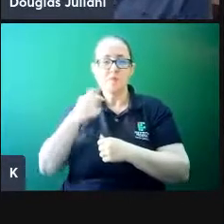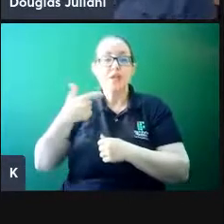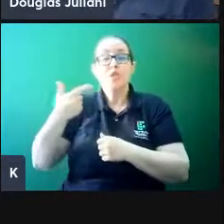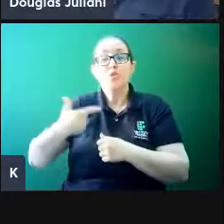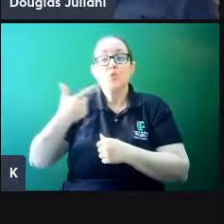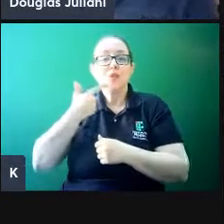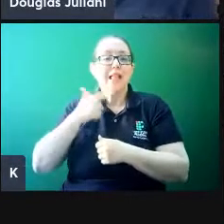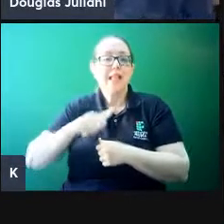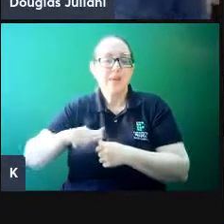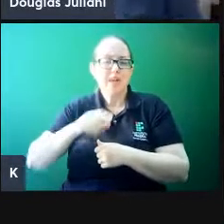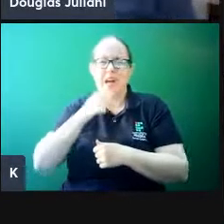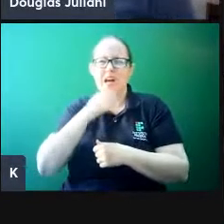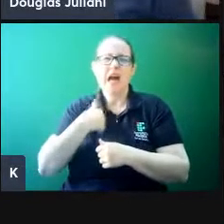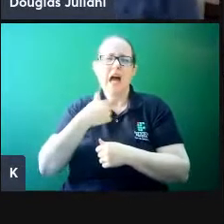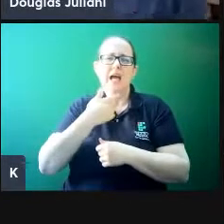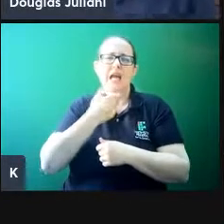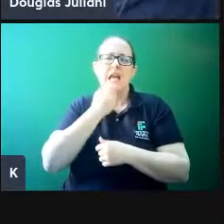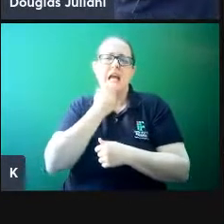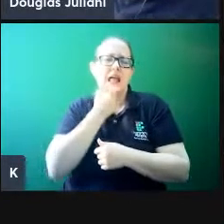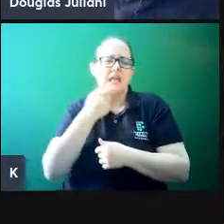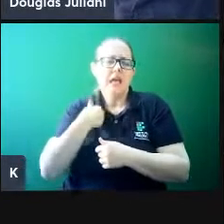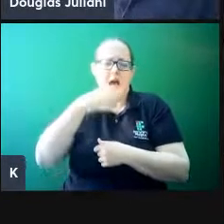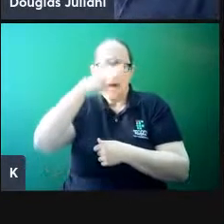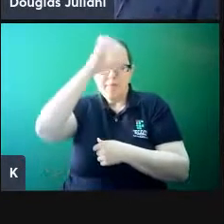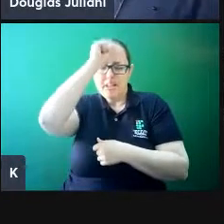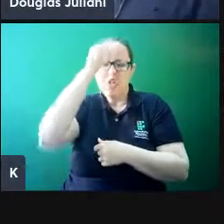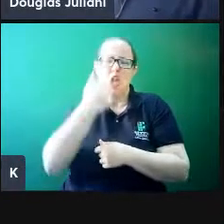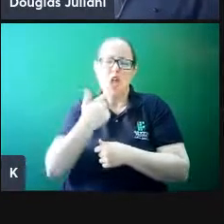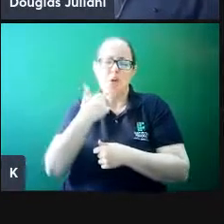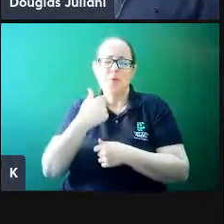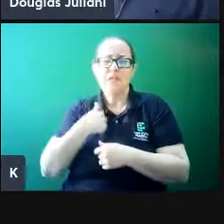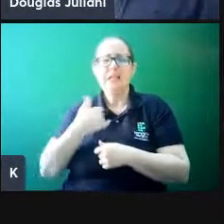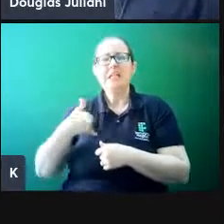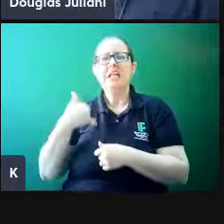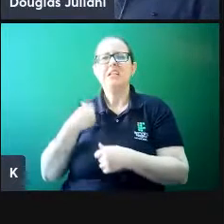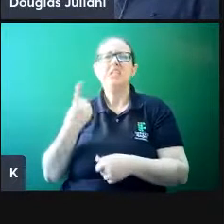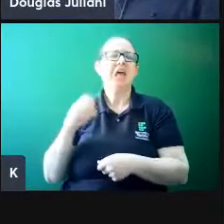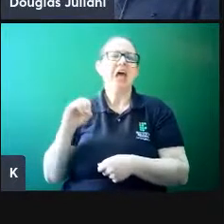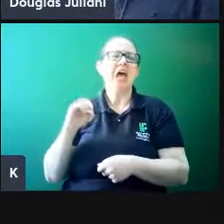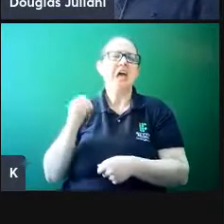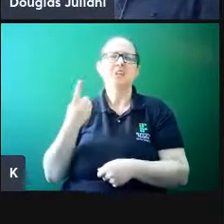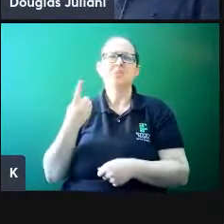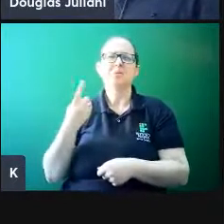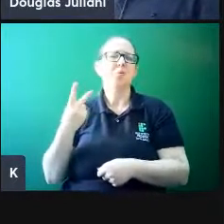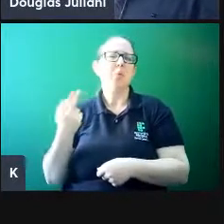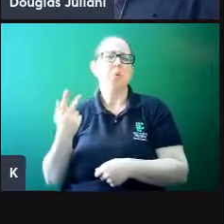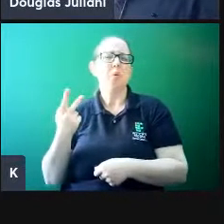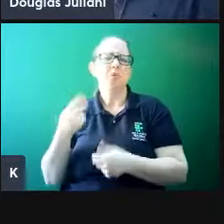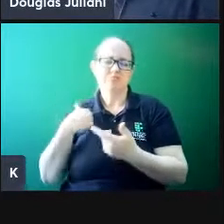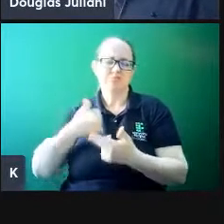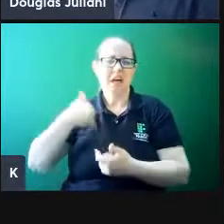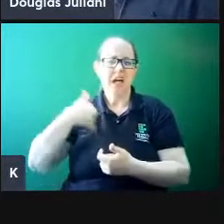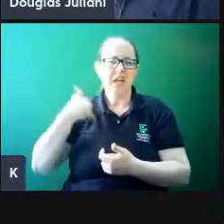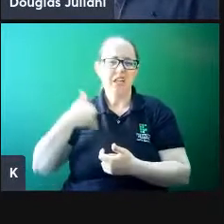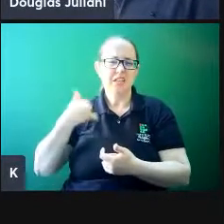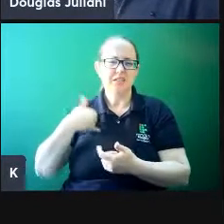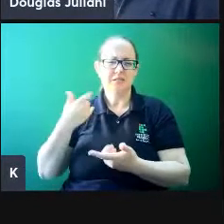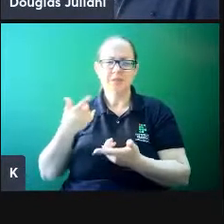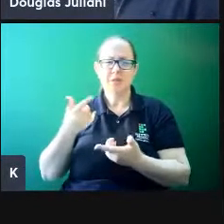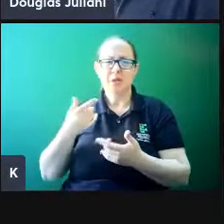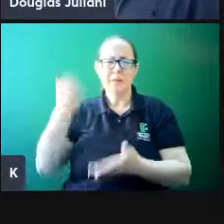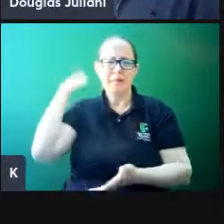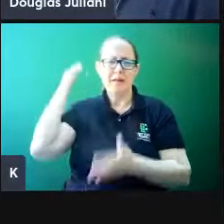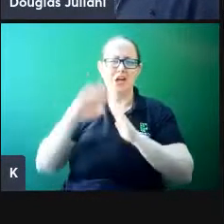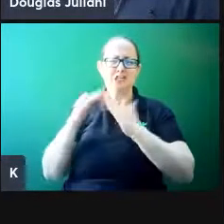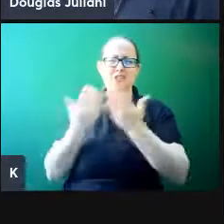Se eu aprendi inglês lá quando eu era pequeno, quando eu tinha 8, 10, 12 anos, a gente fazia isso muito antes, na escola IASIG lá, que naquela